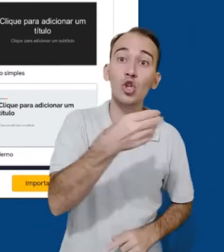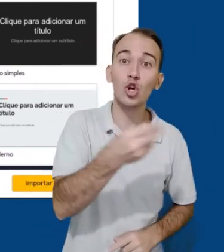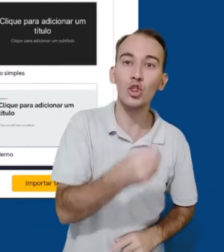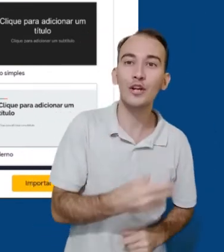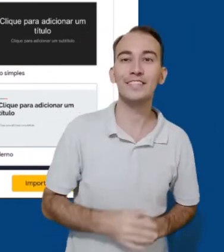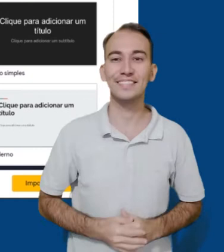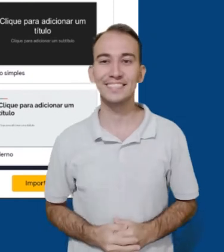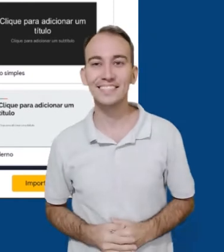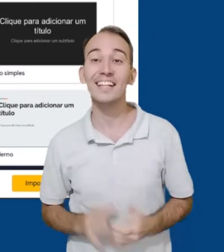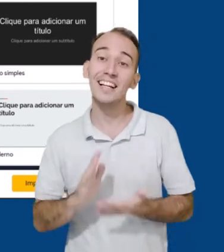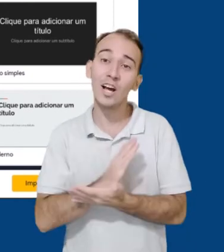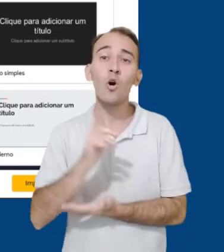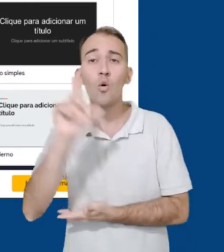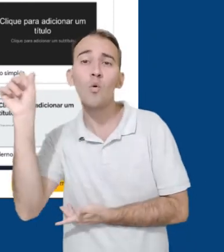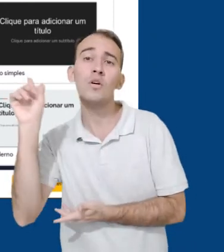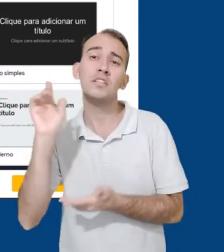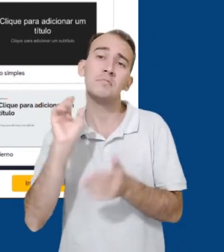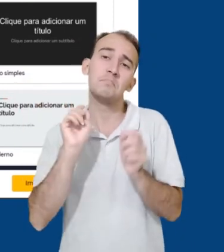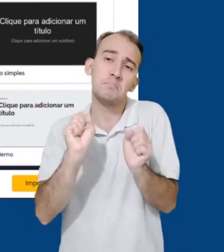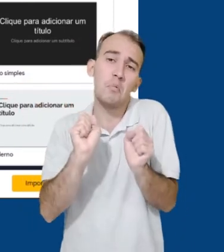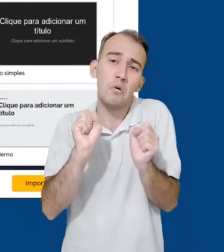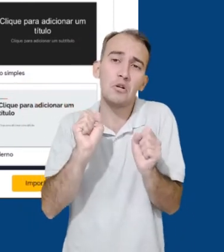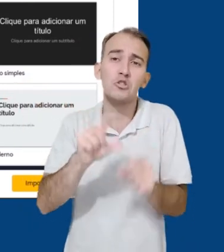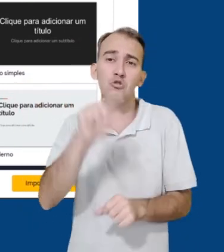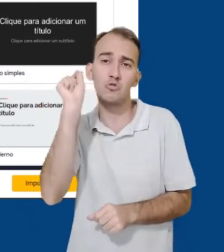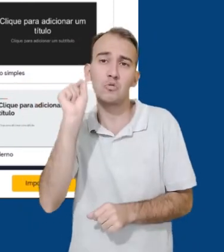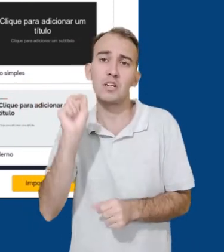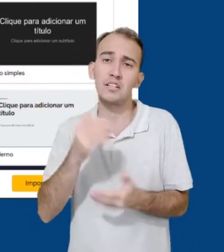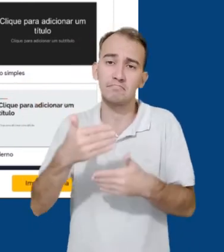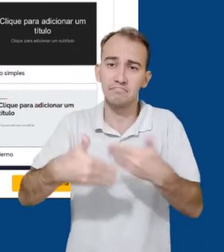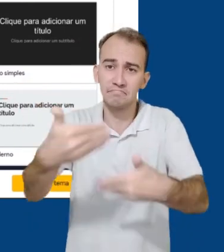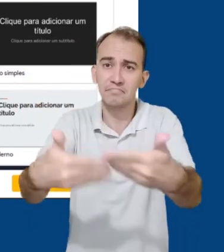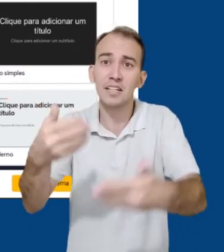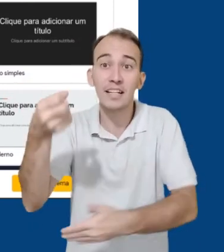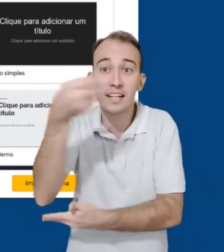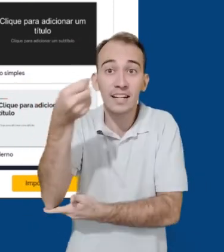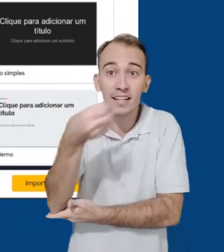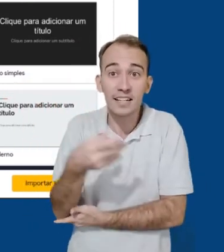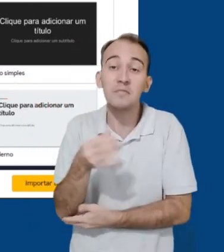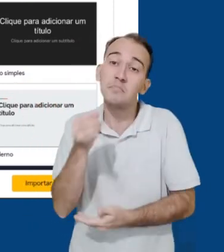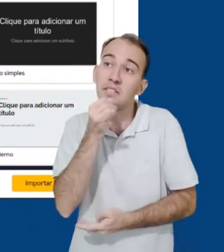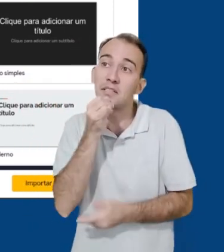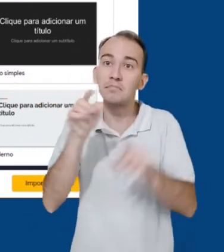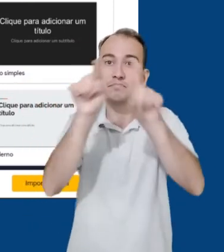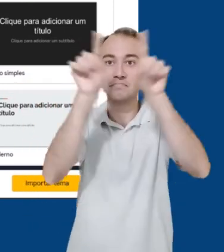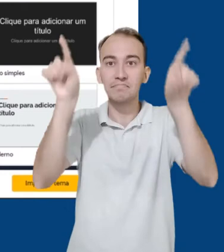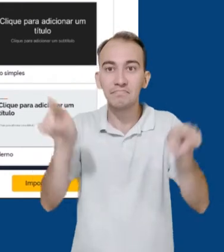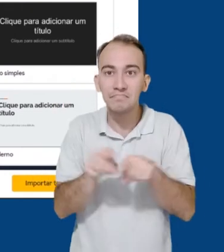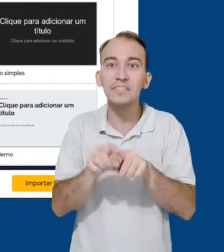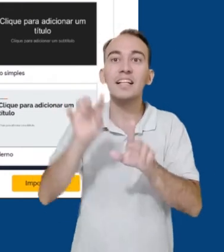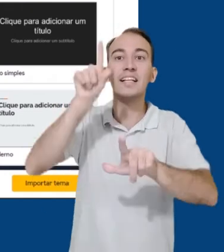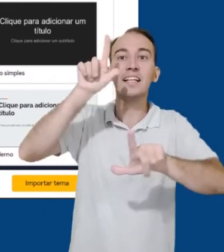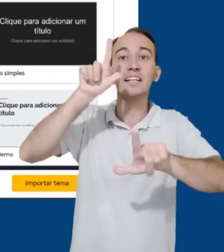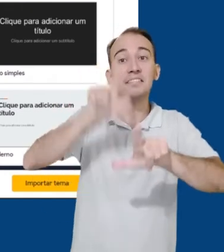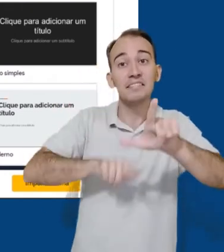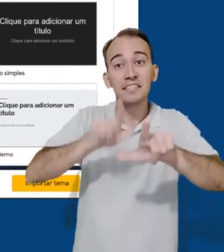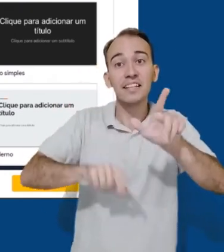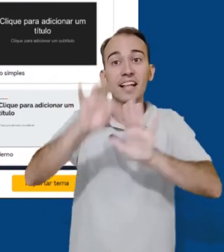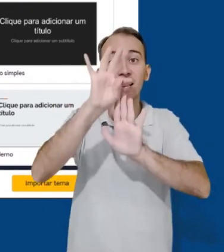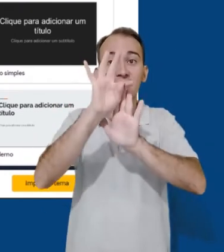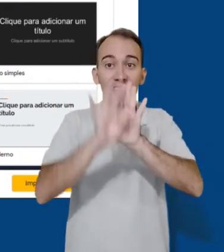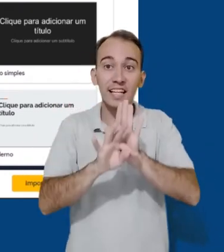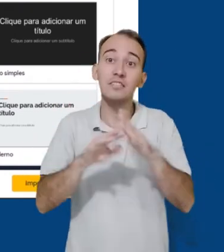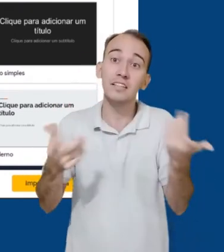junto dele, já prontas para escolher e adiantar no processo de criação de caixa de texto e de escolha de tamanho de fonte.